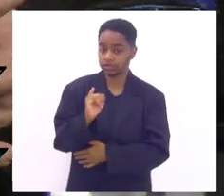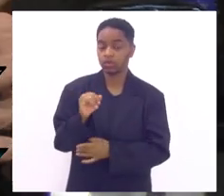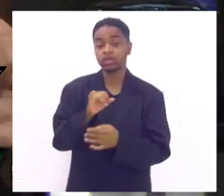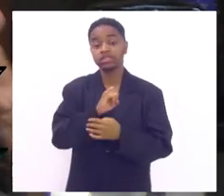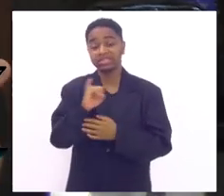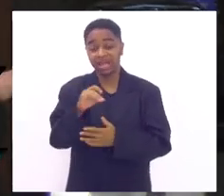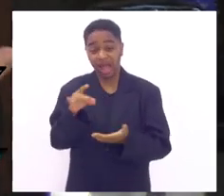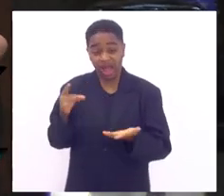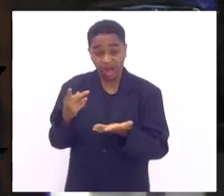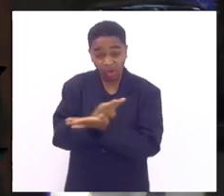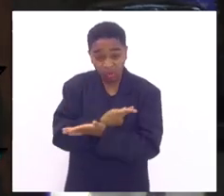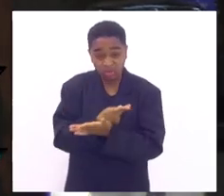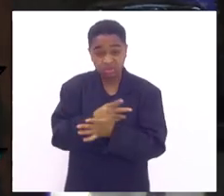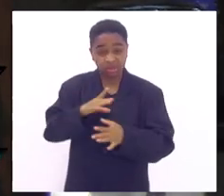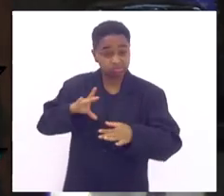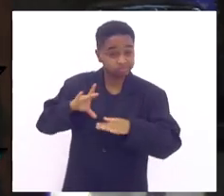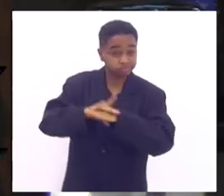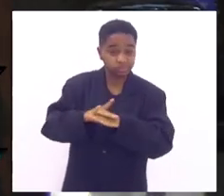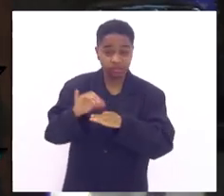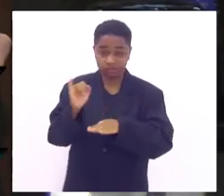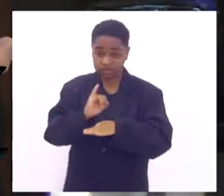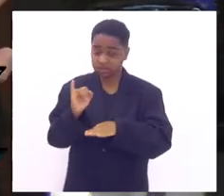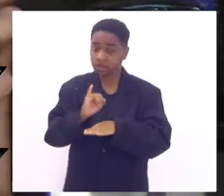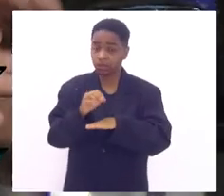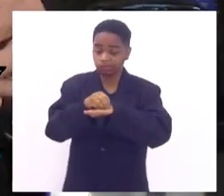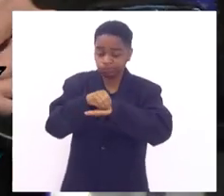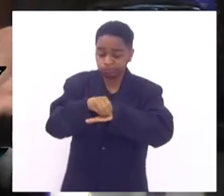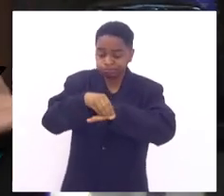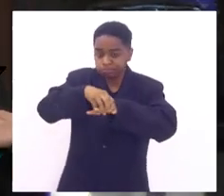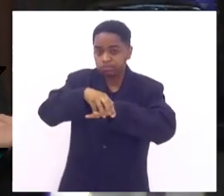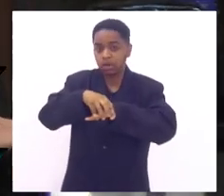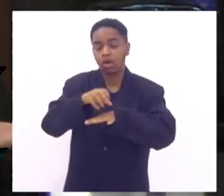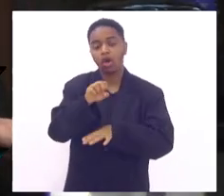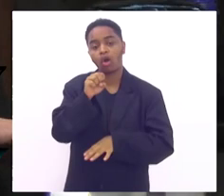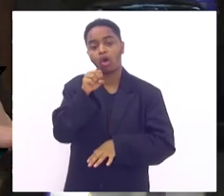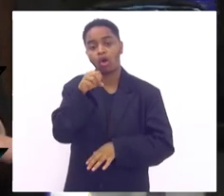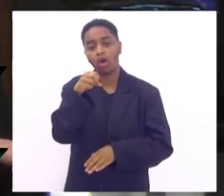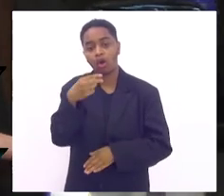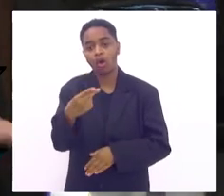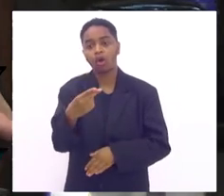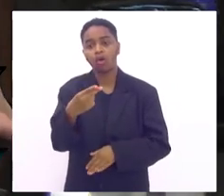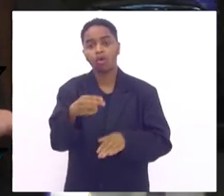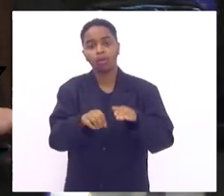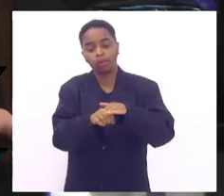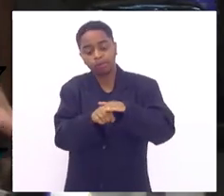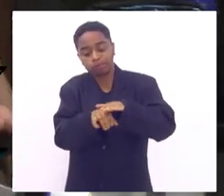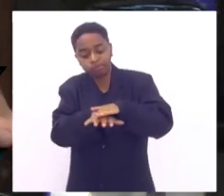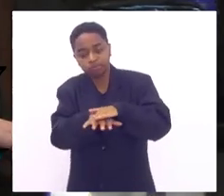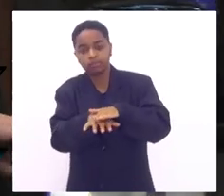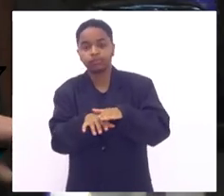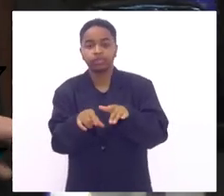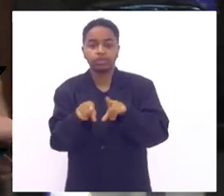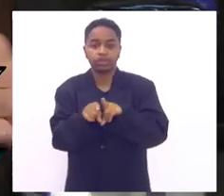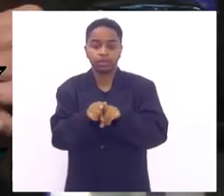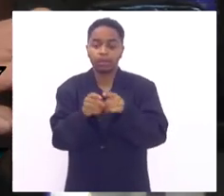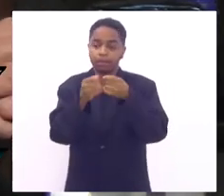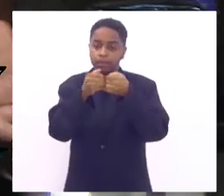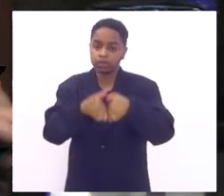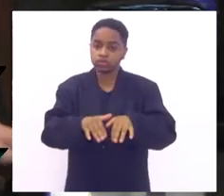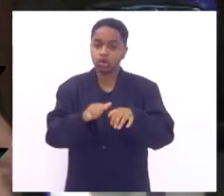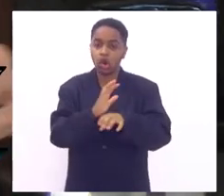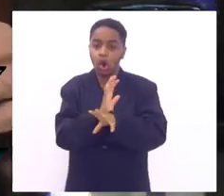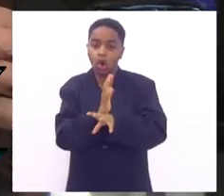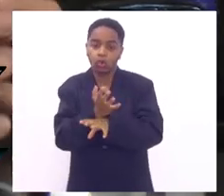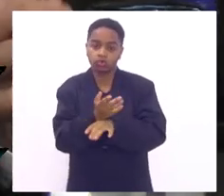ela ganha a gordura plantar da região plantar ou ganha a poneurose os tendões do dorso do pé e